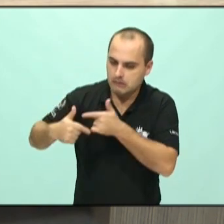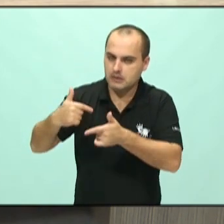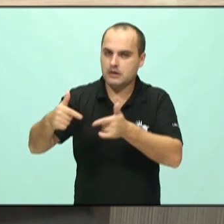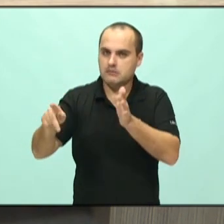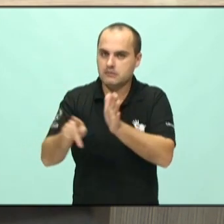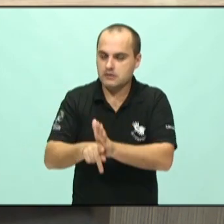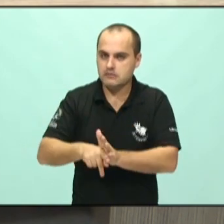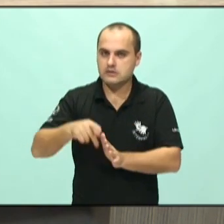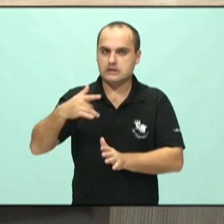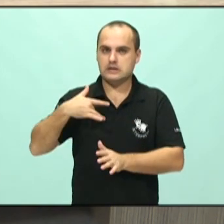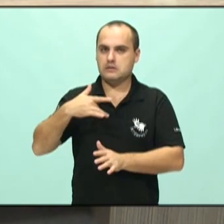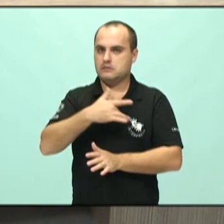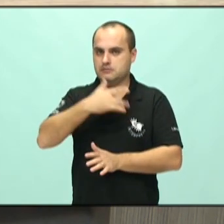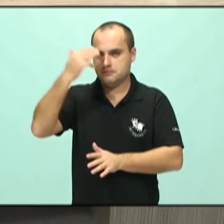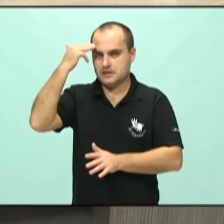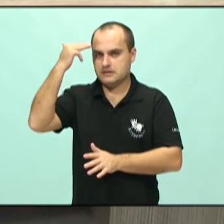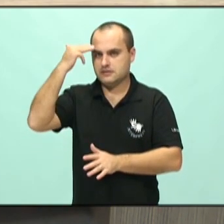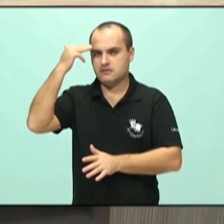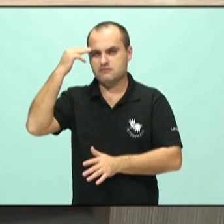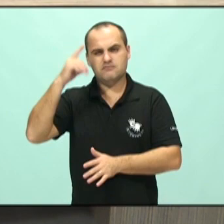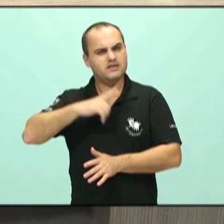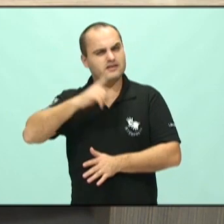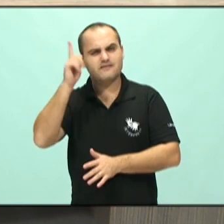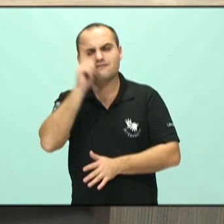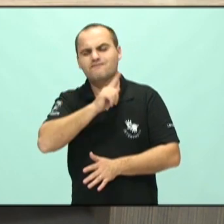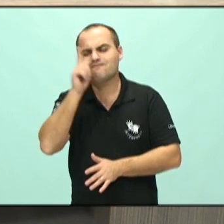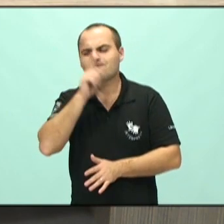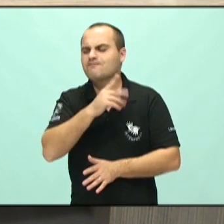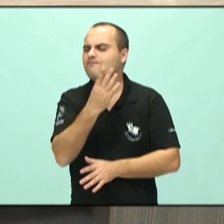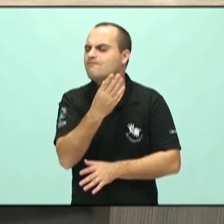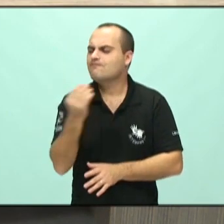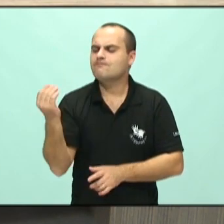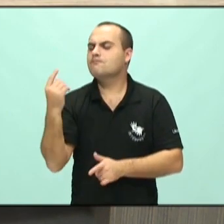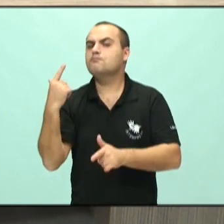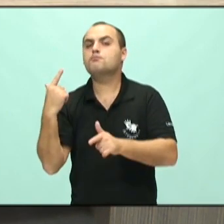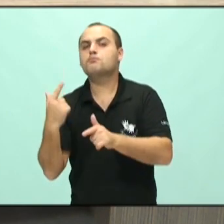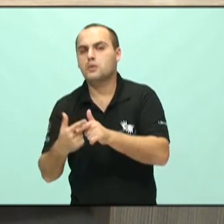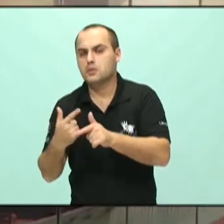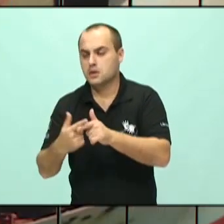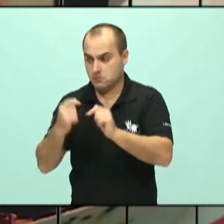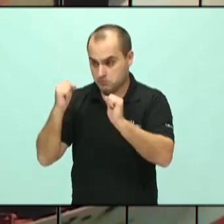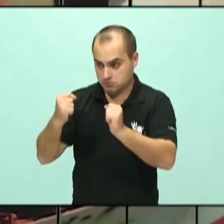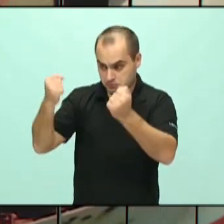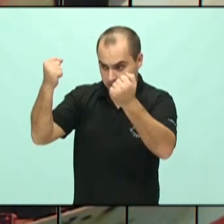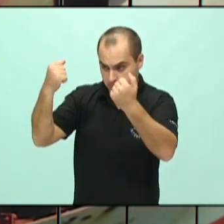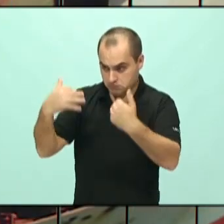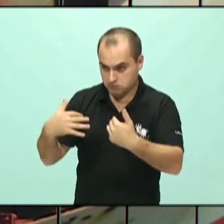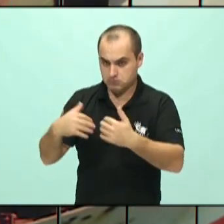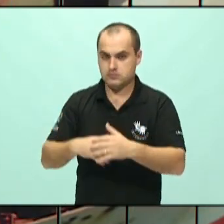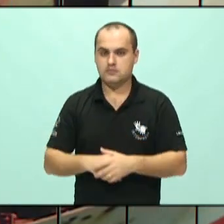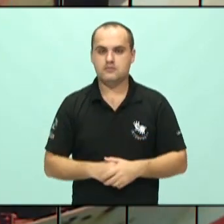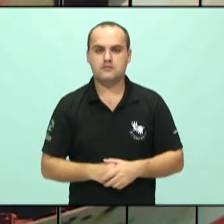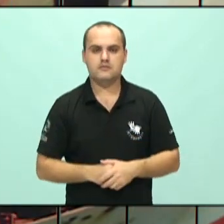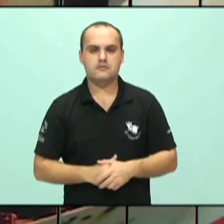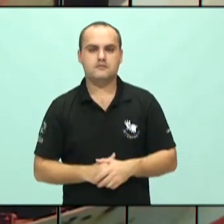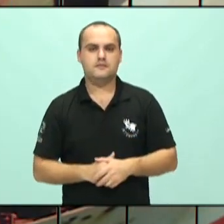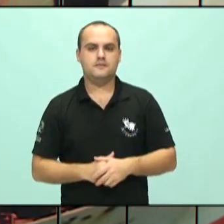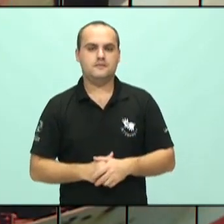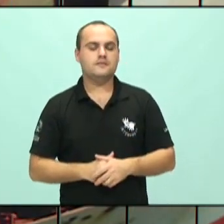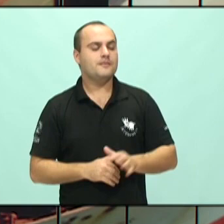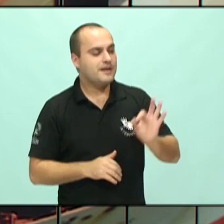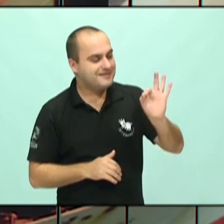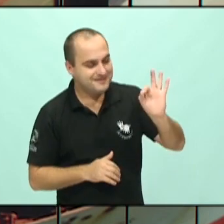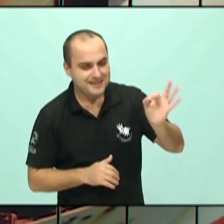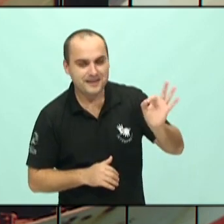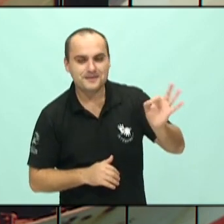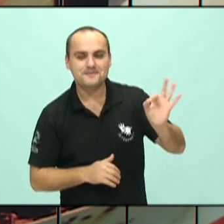deficitária em todo o país. O que está acontecendo? Sim, sim. A gente entende, né? A gente